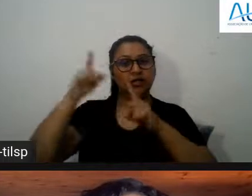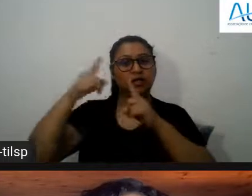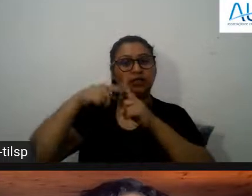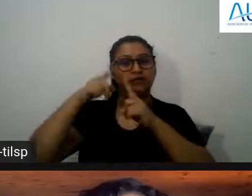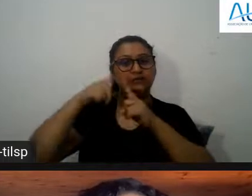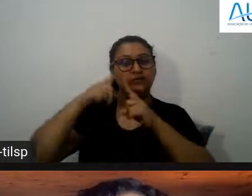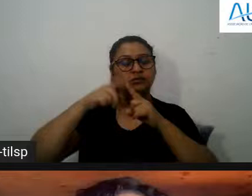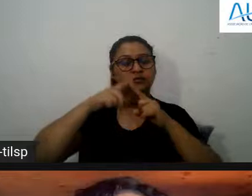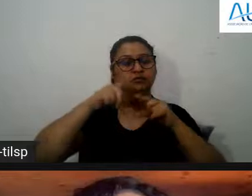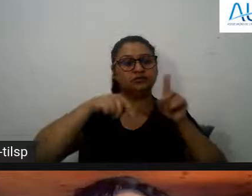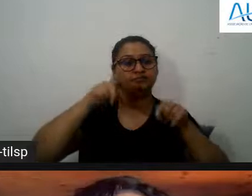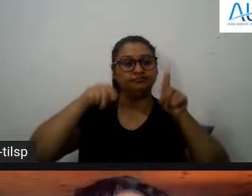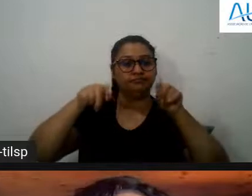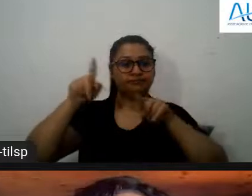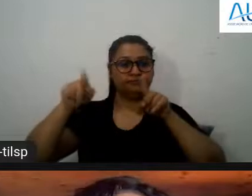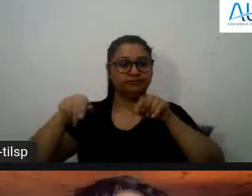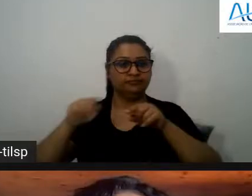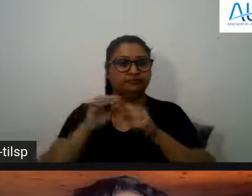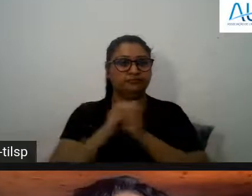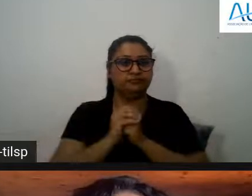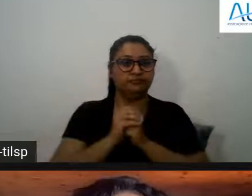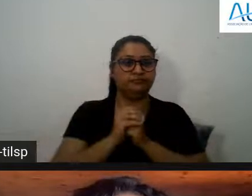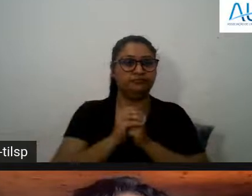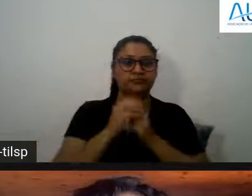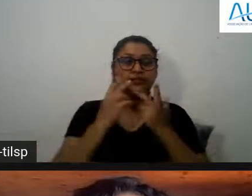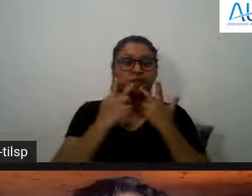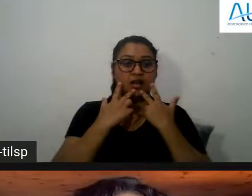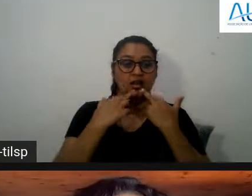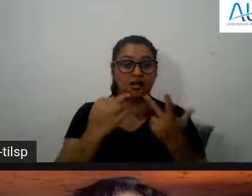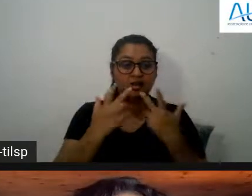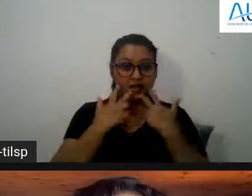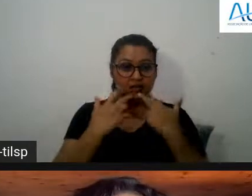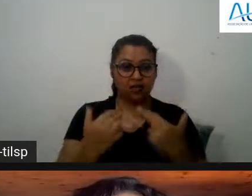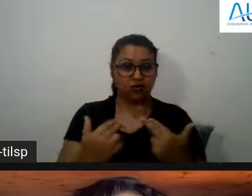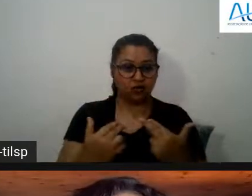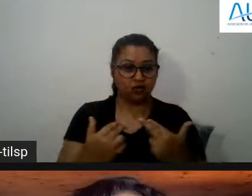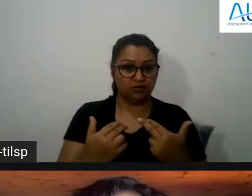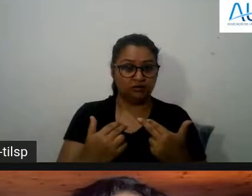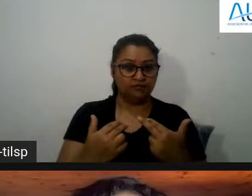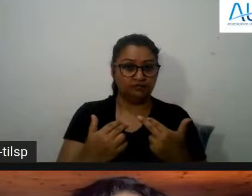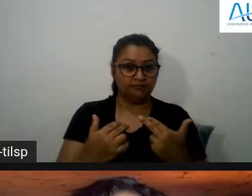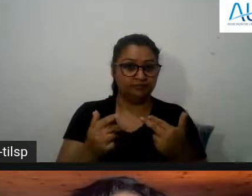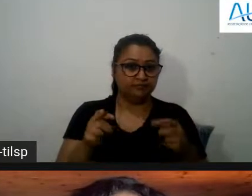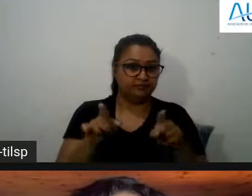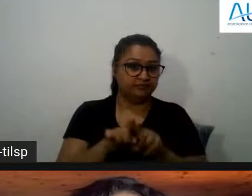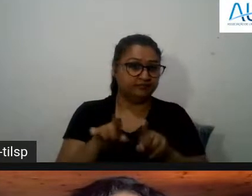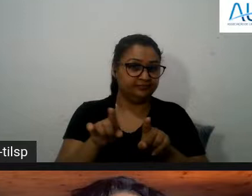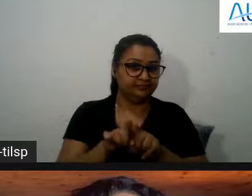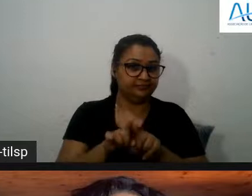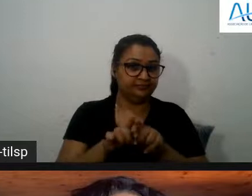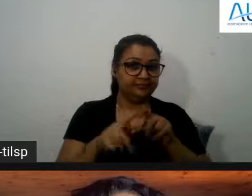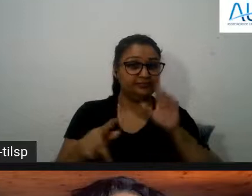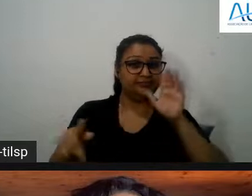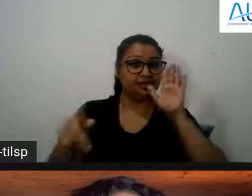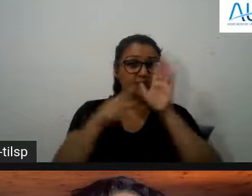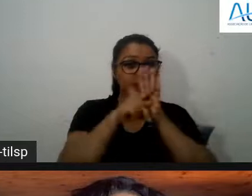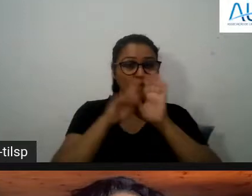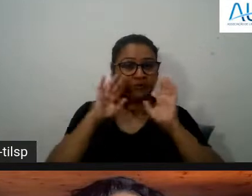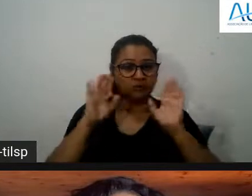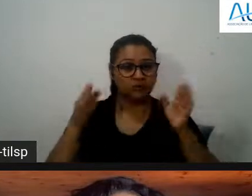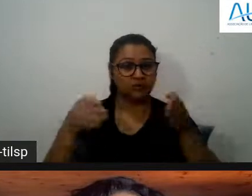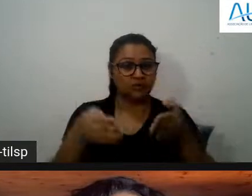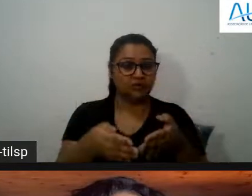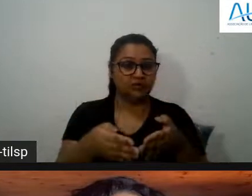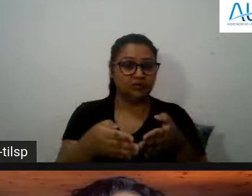nos aspectos dos usos da língua que são aqueles que são próprios específicos